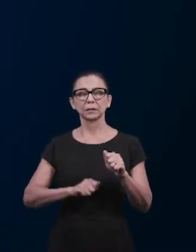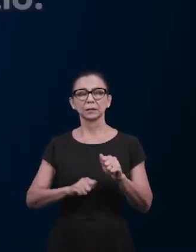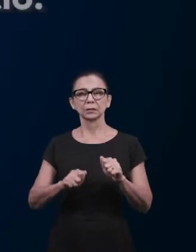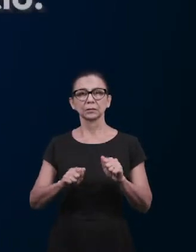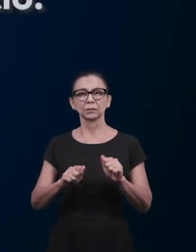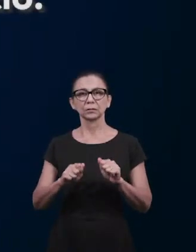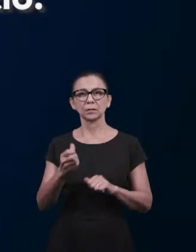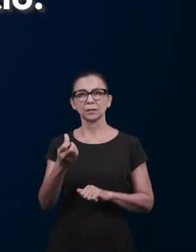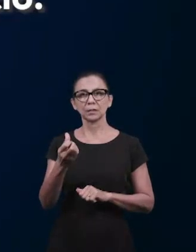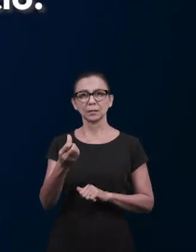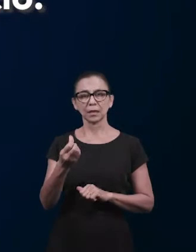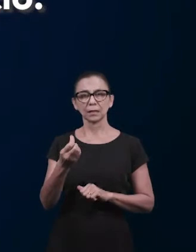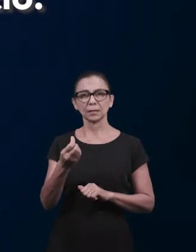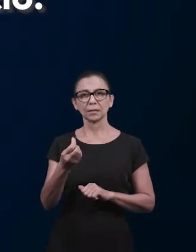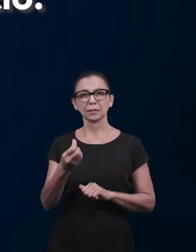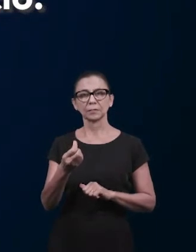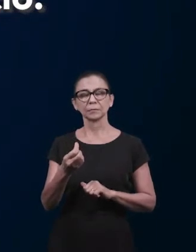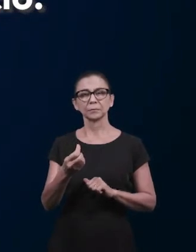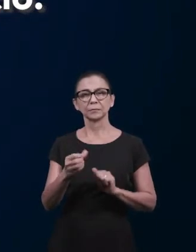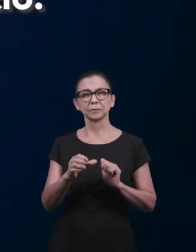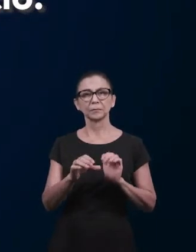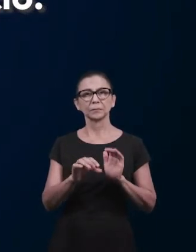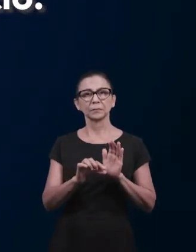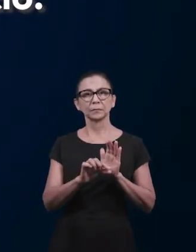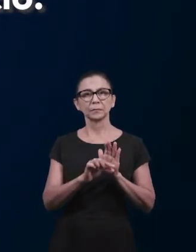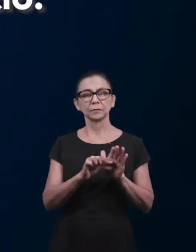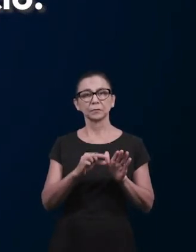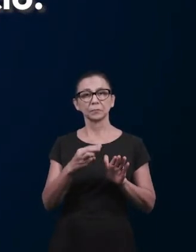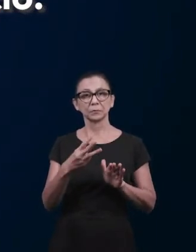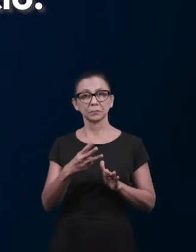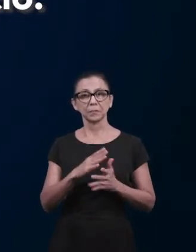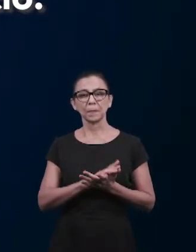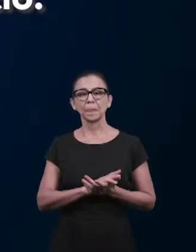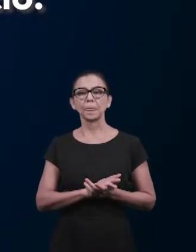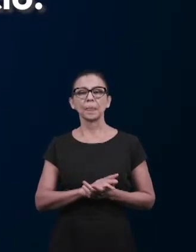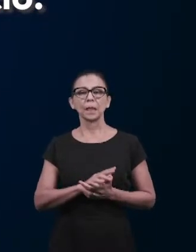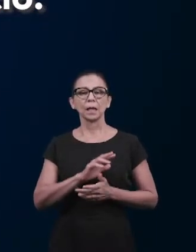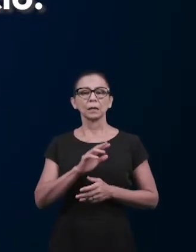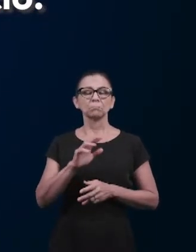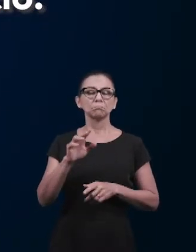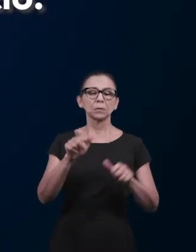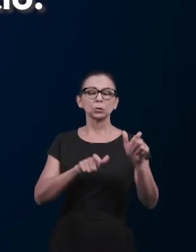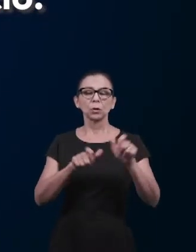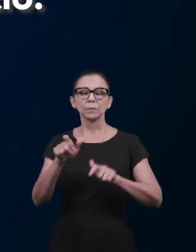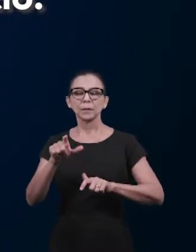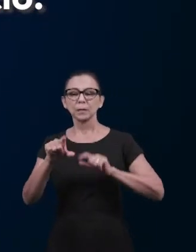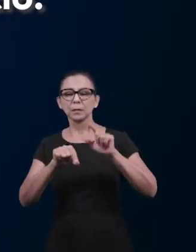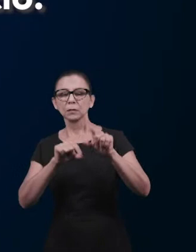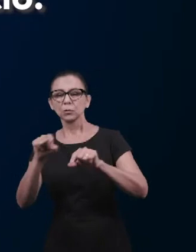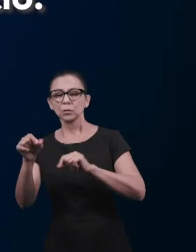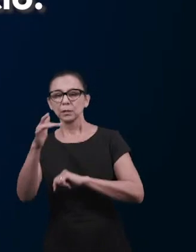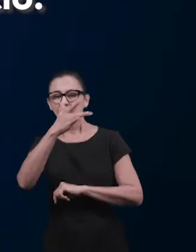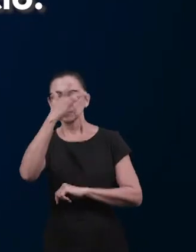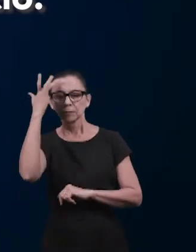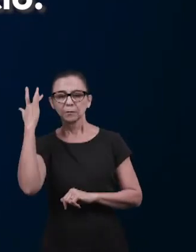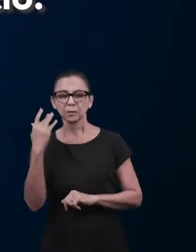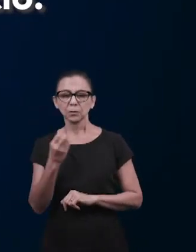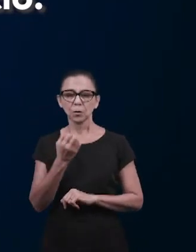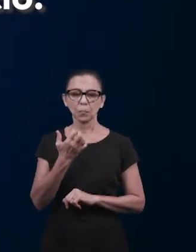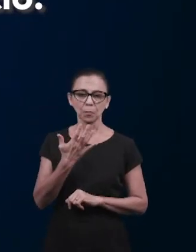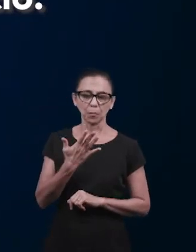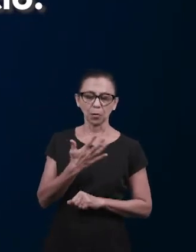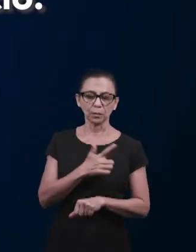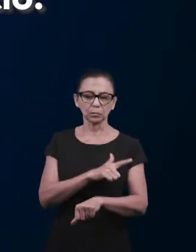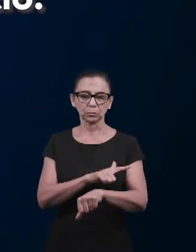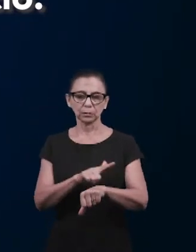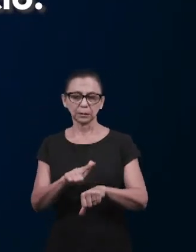seguinte, escolhei, pois irmãos dentre vós, sete homens de boa reputação, cheios do Espírito Santo